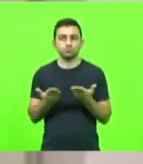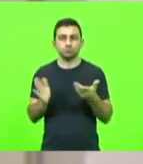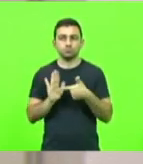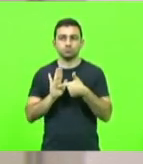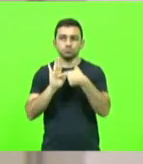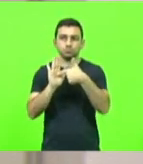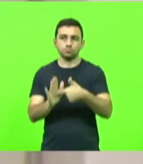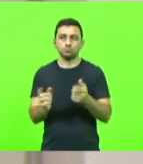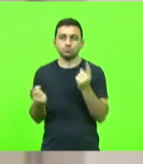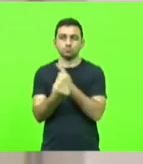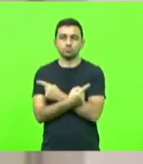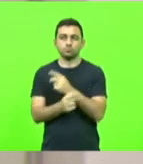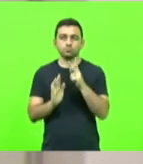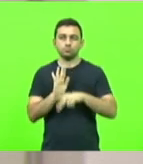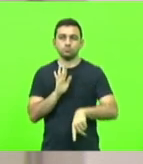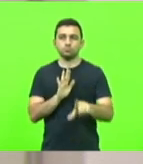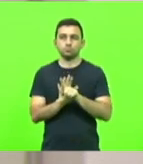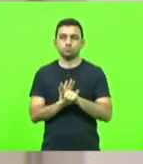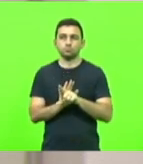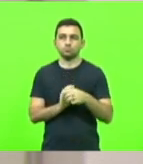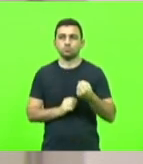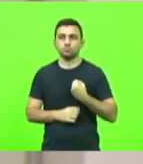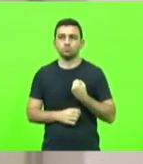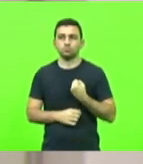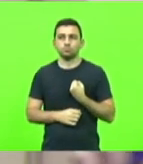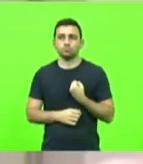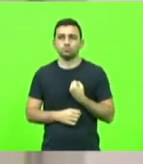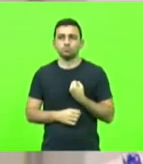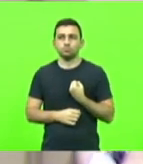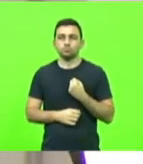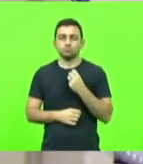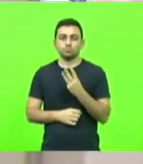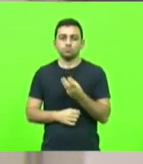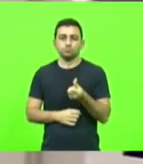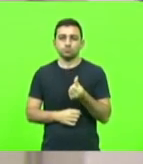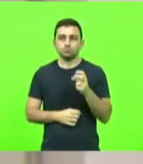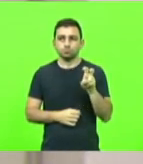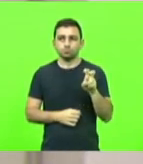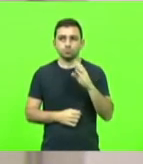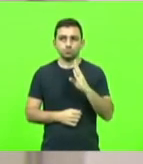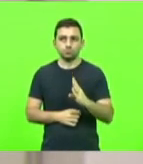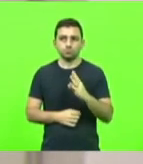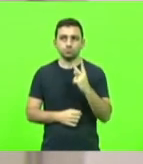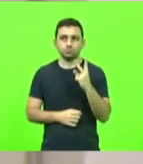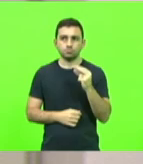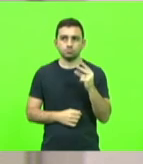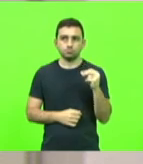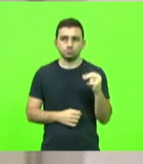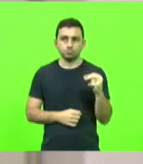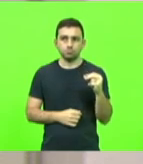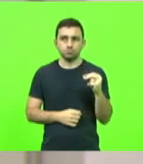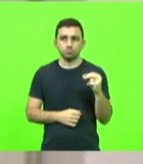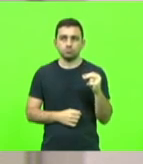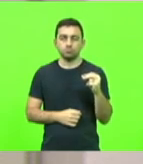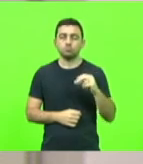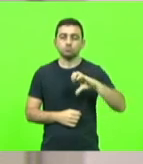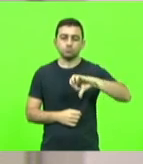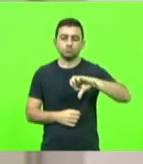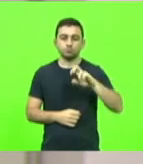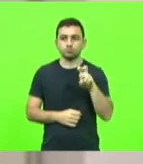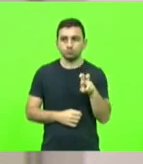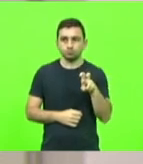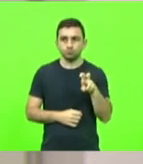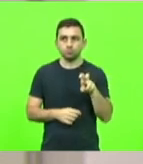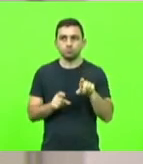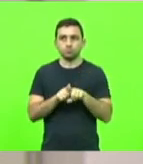parecer contrário aos projetos de leis número 365, barra 2020 e 95 e